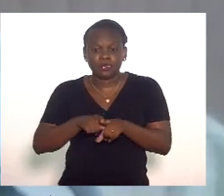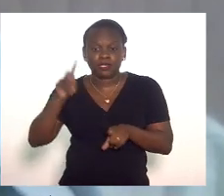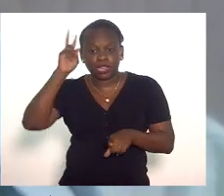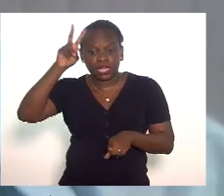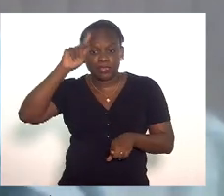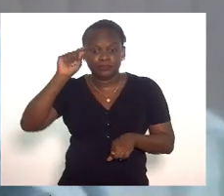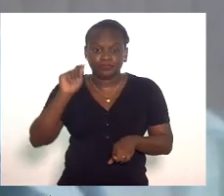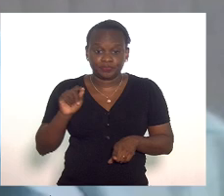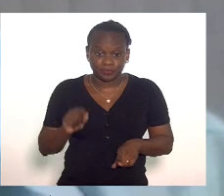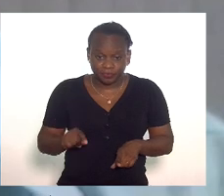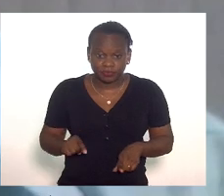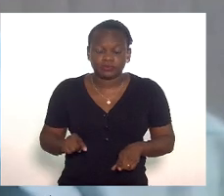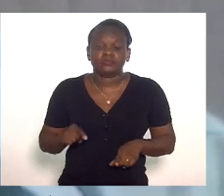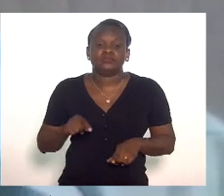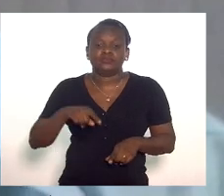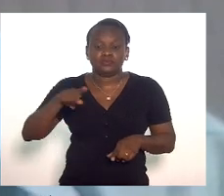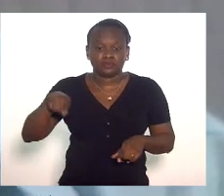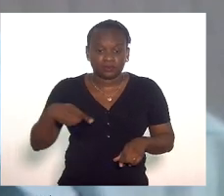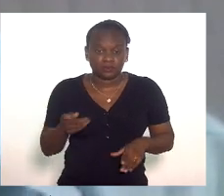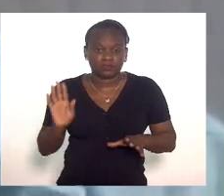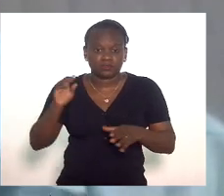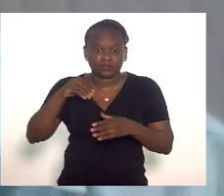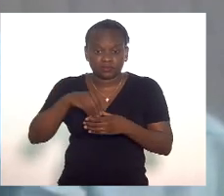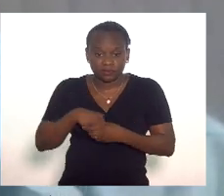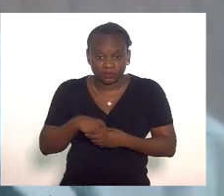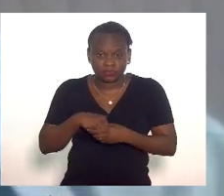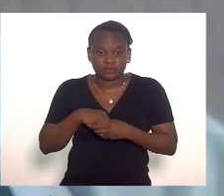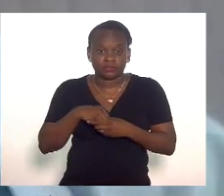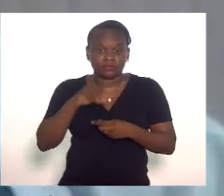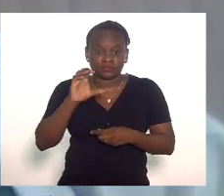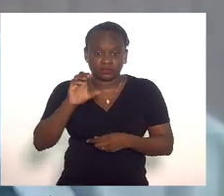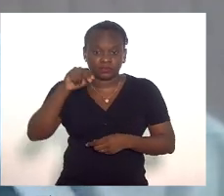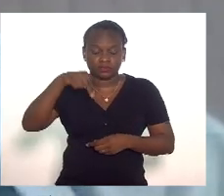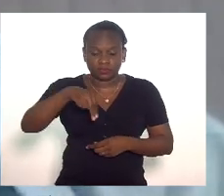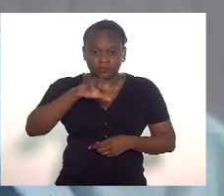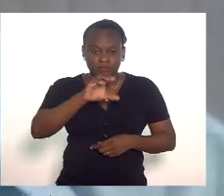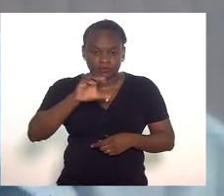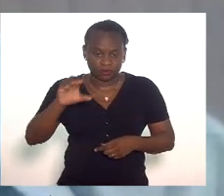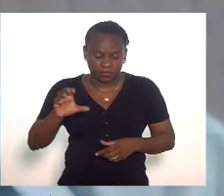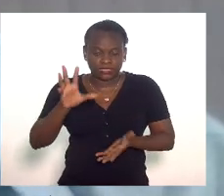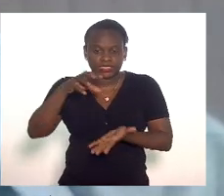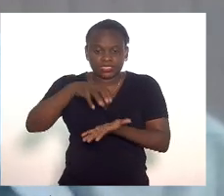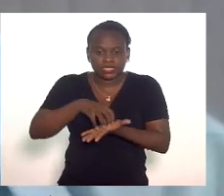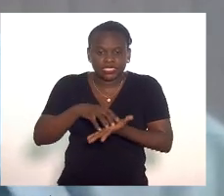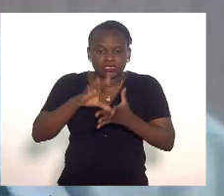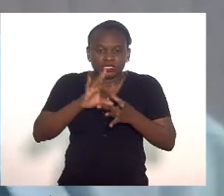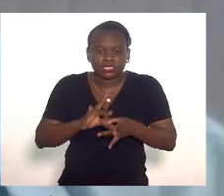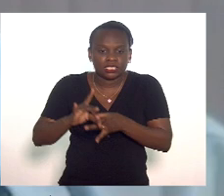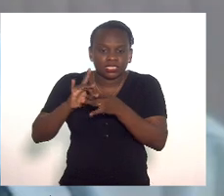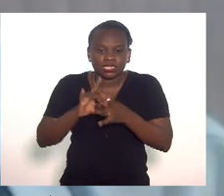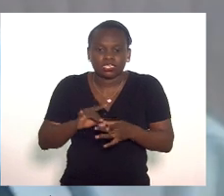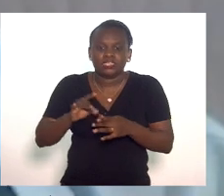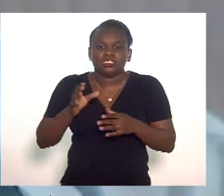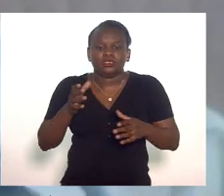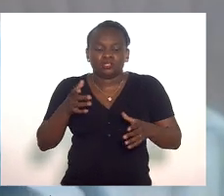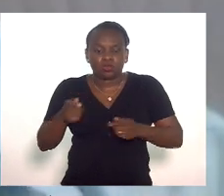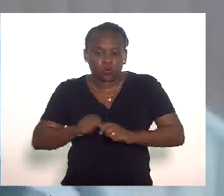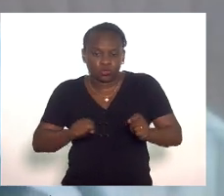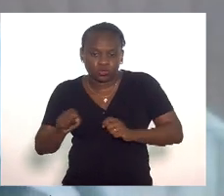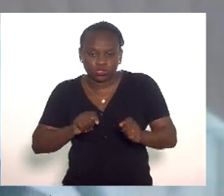inclusive levamos para dentro do CICC centro integrado de comando e controle